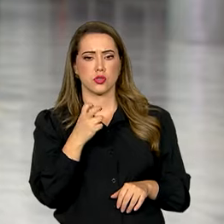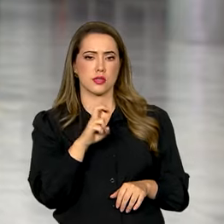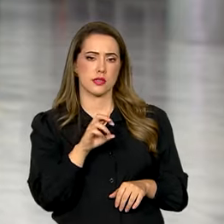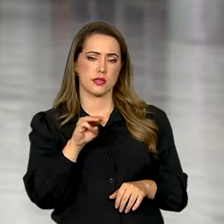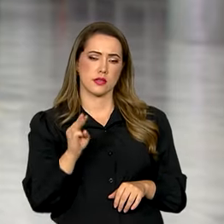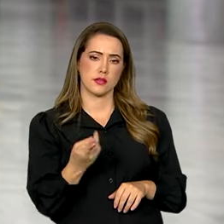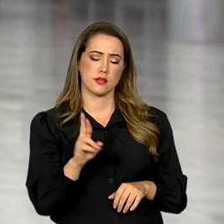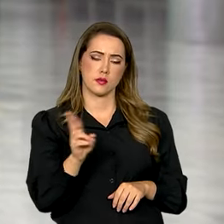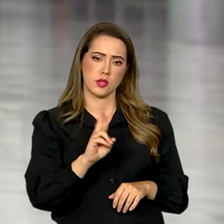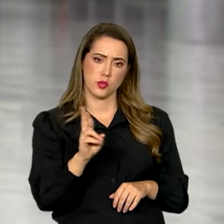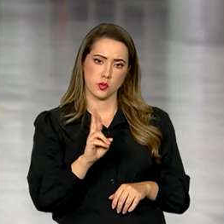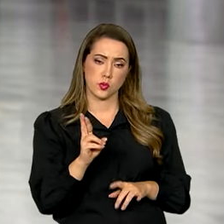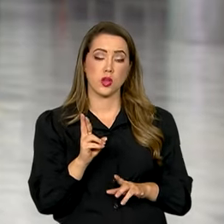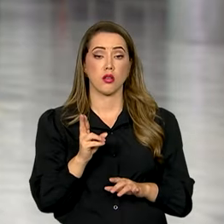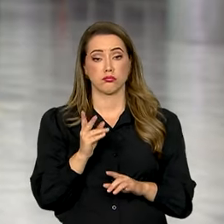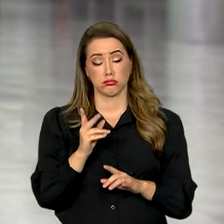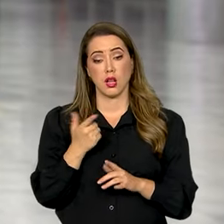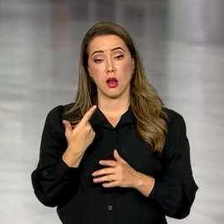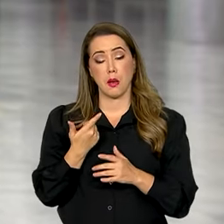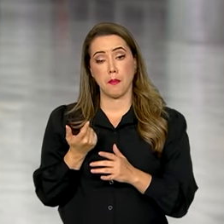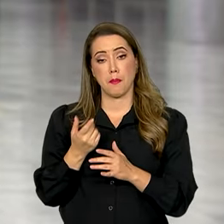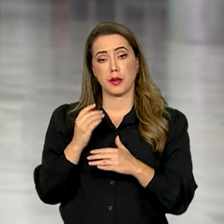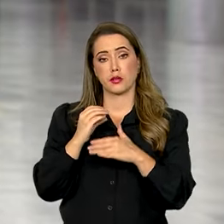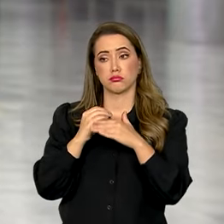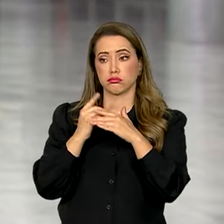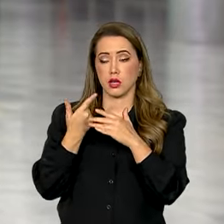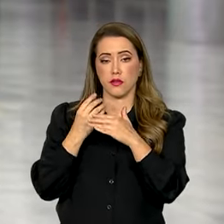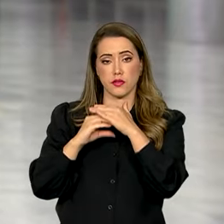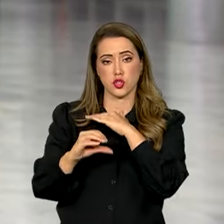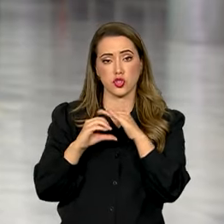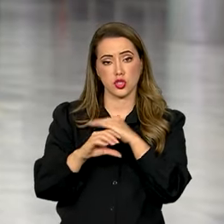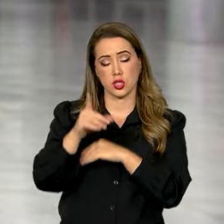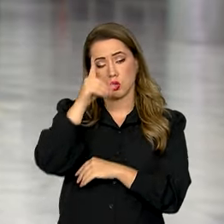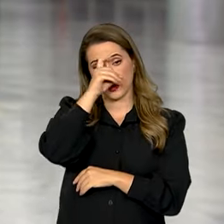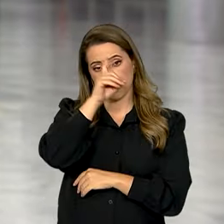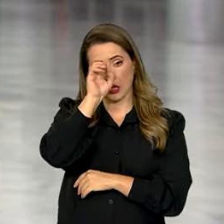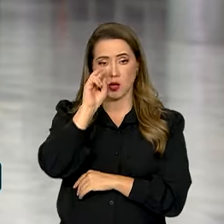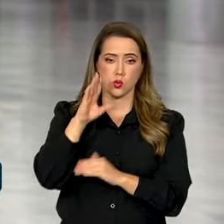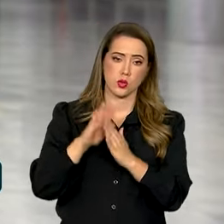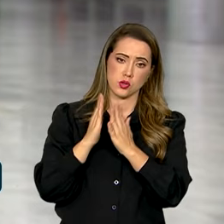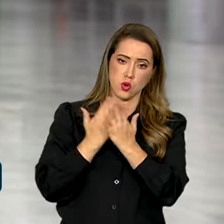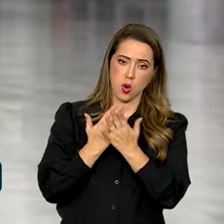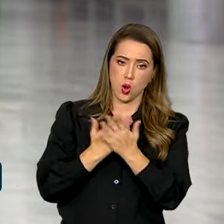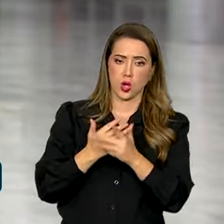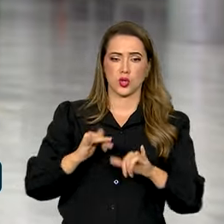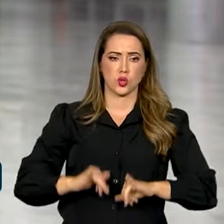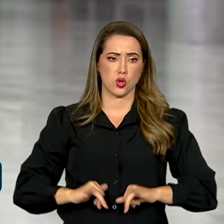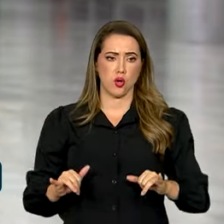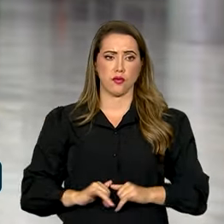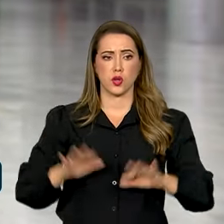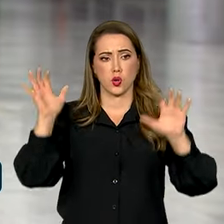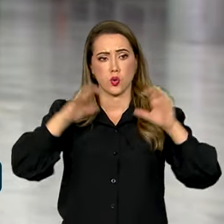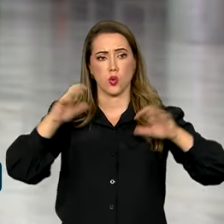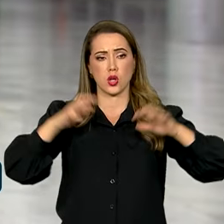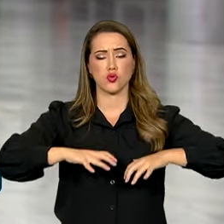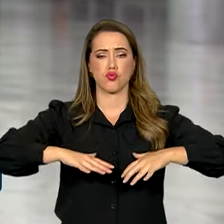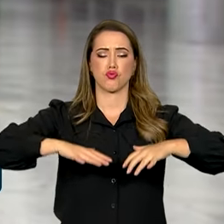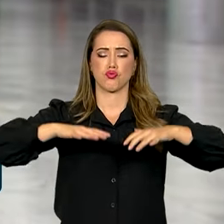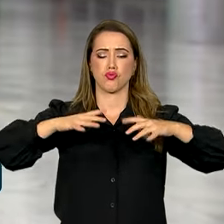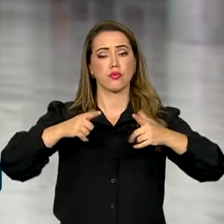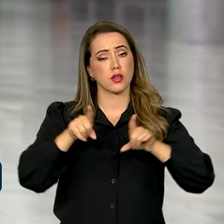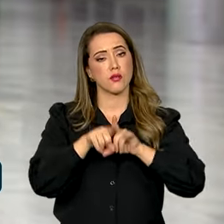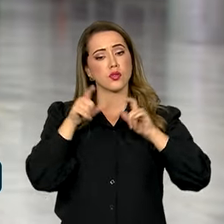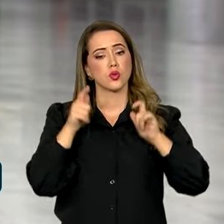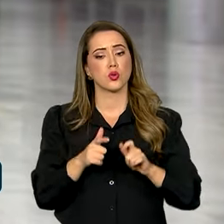milhões para reequipar hospitais e escolas atingidas pelas chuvas no Vale do Taquari, no Rio Grande do